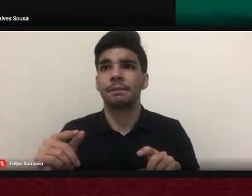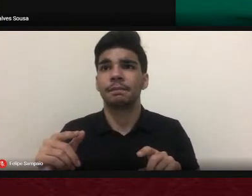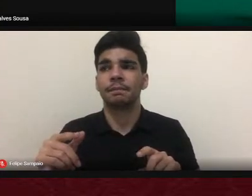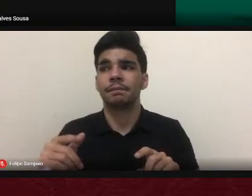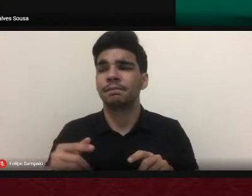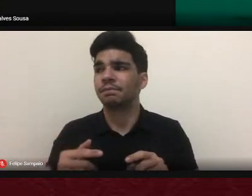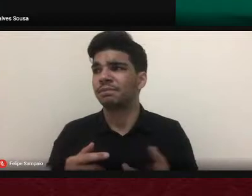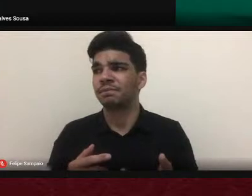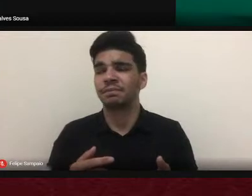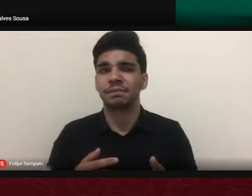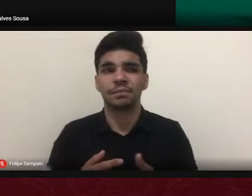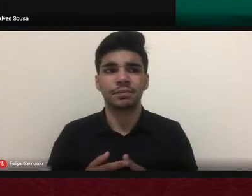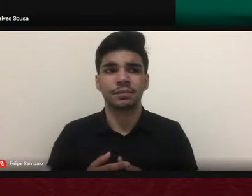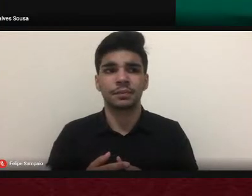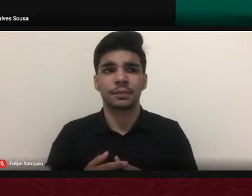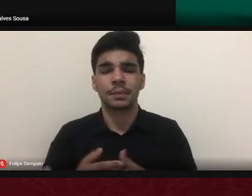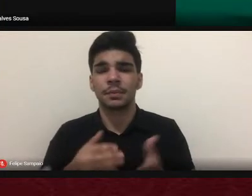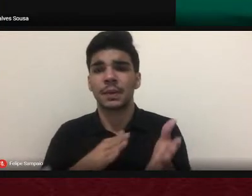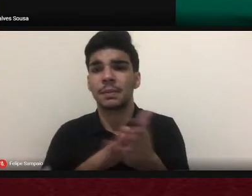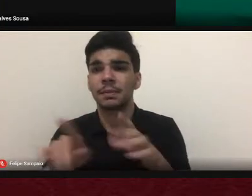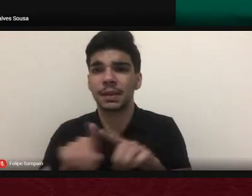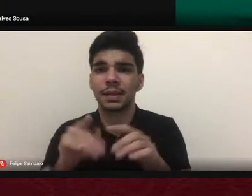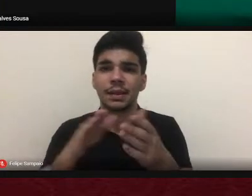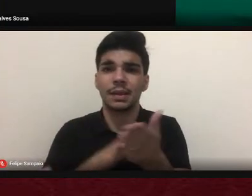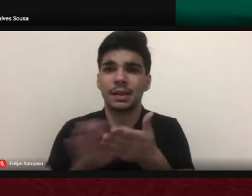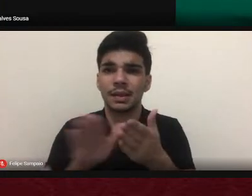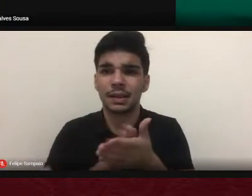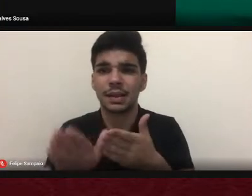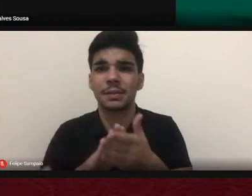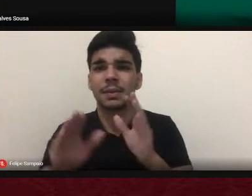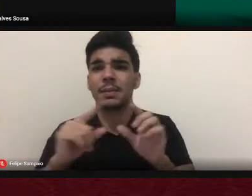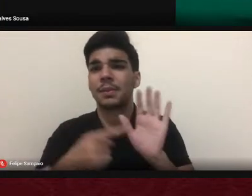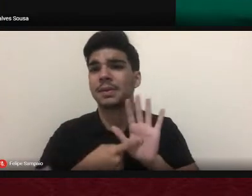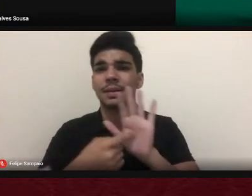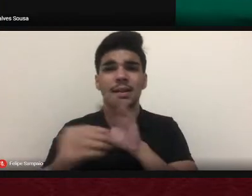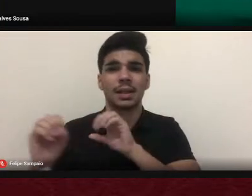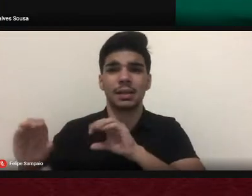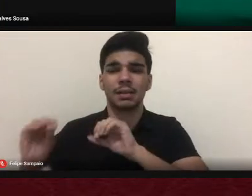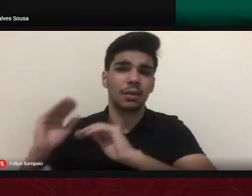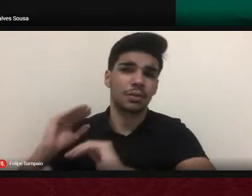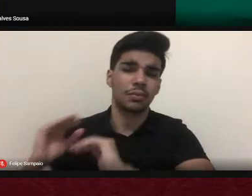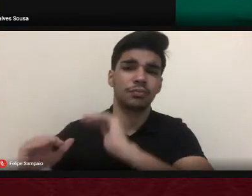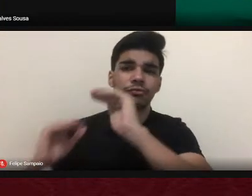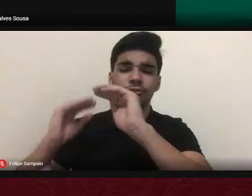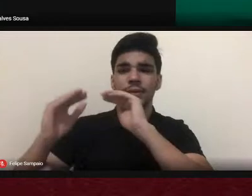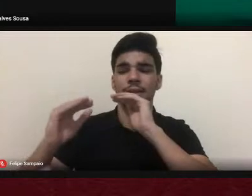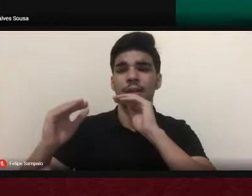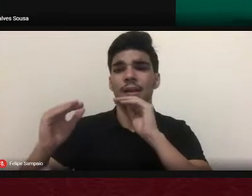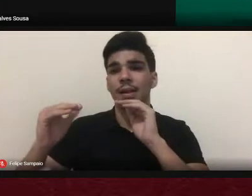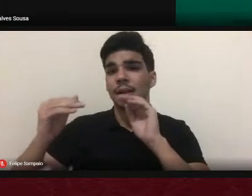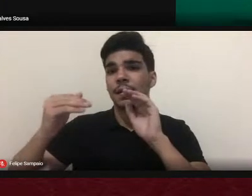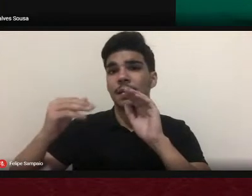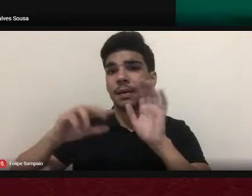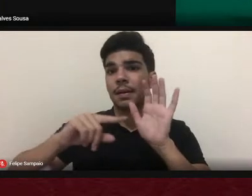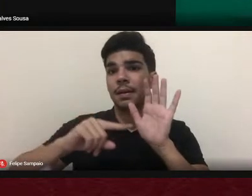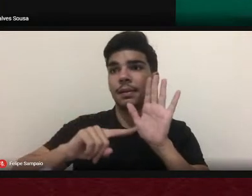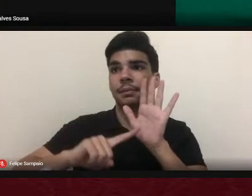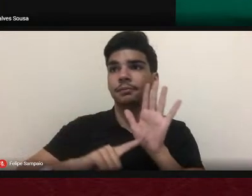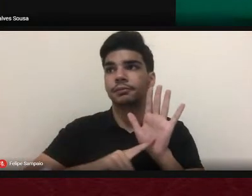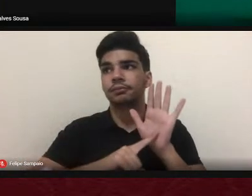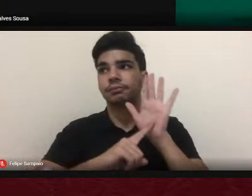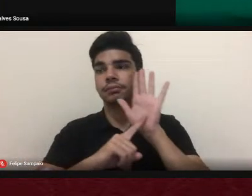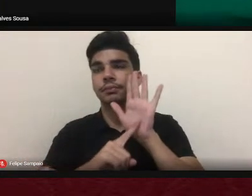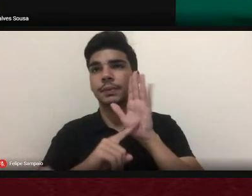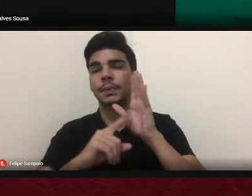impressos para mostrar como a educação foi construída no e por meio das representações forjadas por